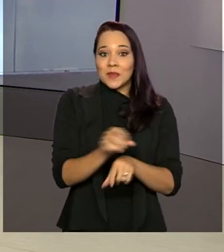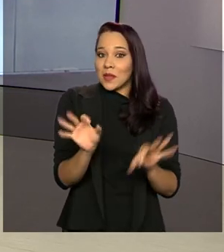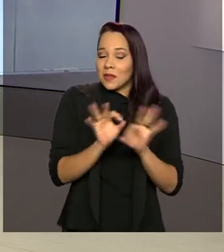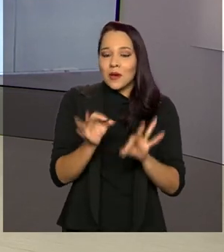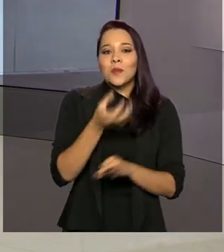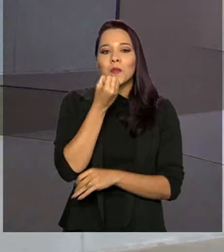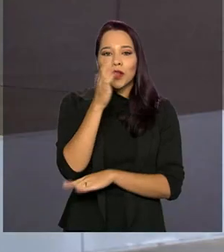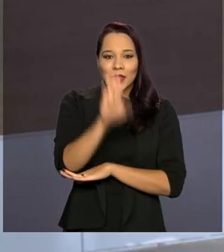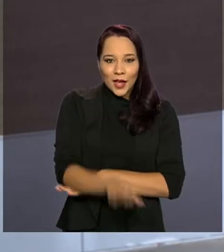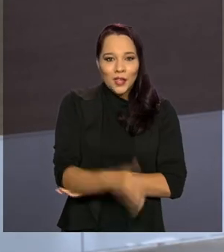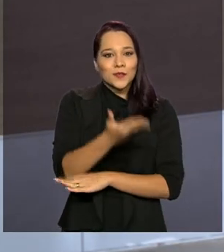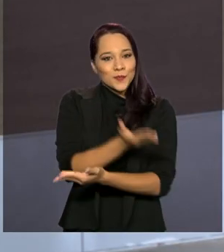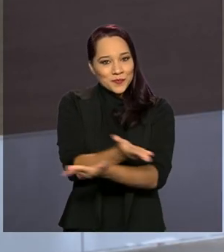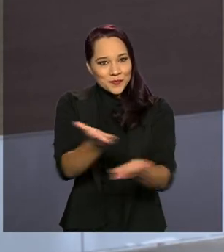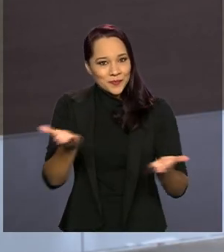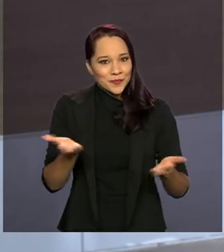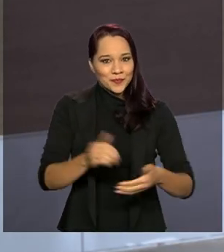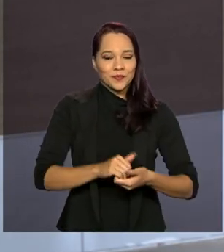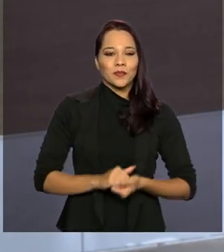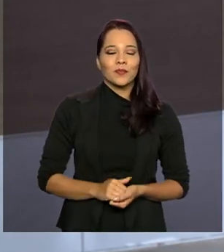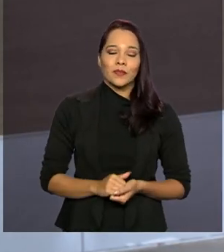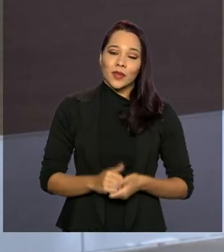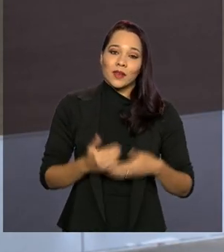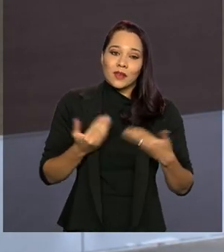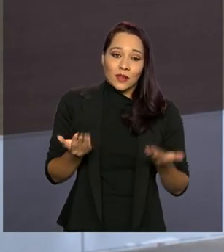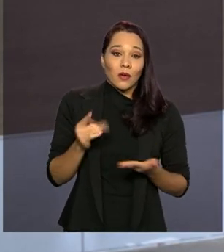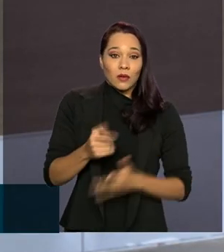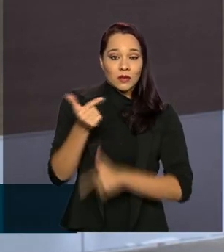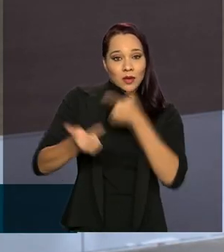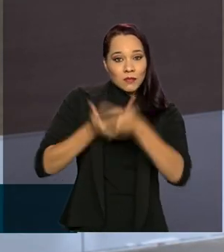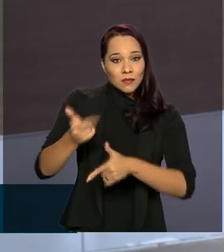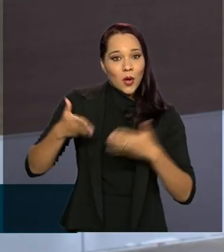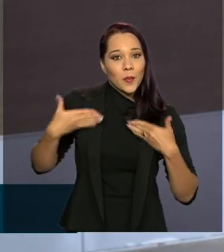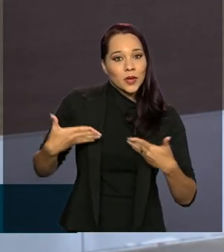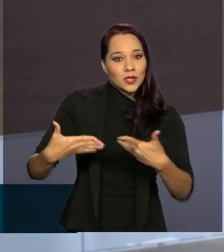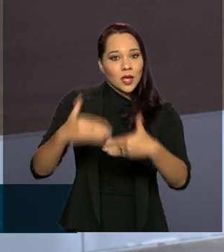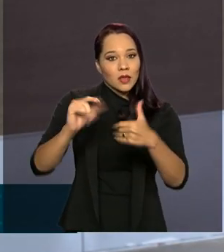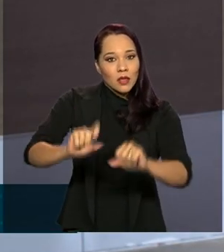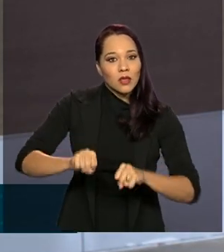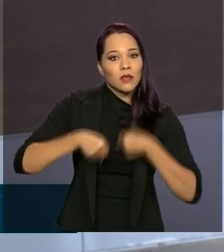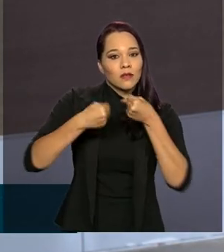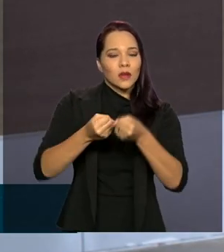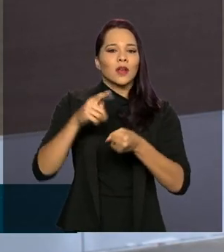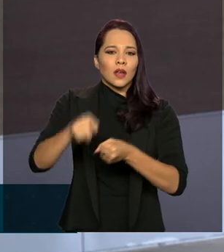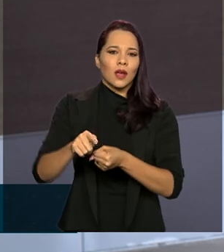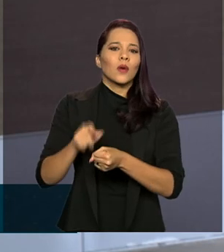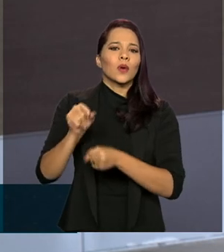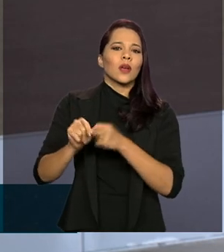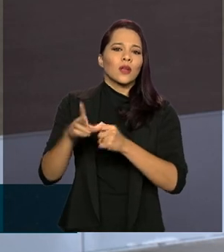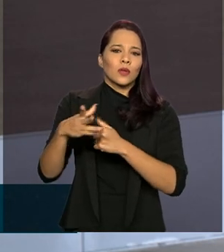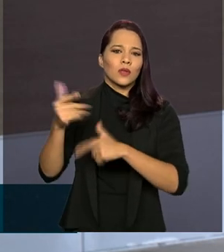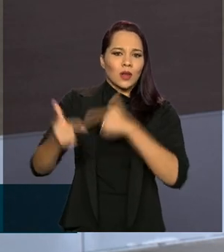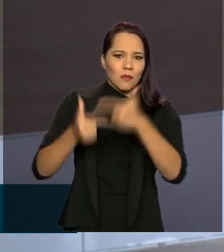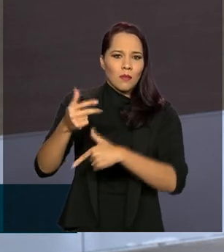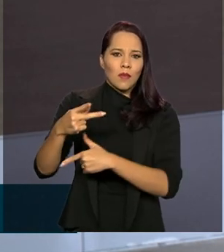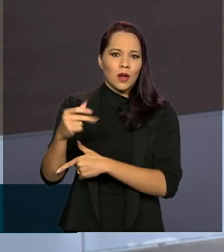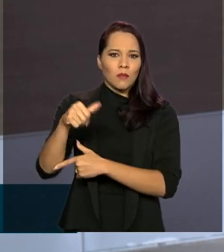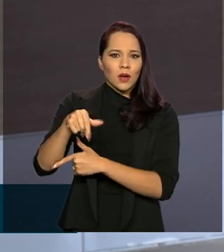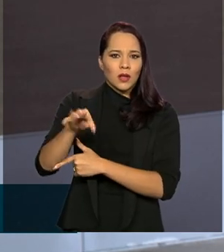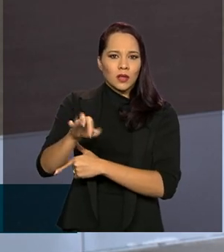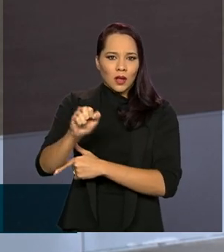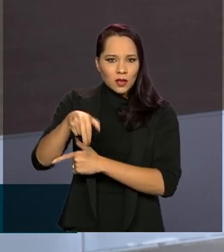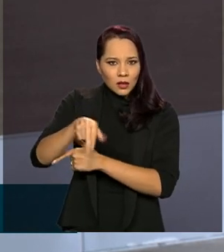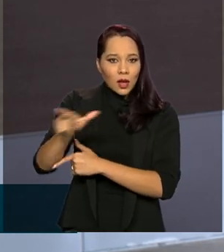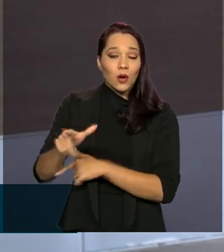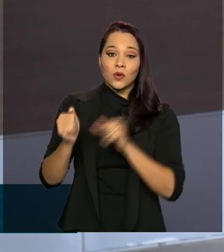tarde para você, boa tarde a todos. Bem, Roberto, as ações do Ministério da Defesa fazem parte da Operação Pantanal, que junto com